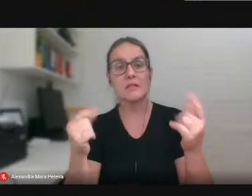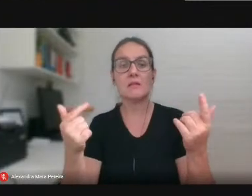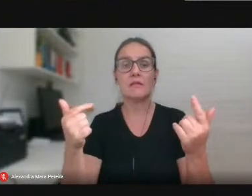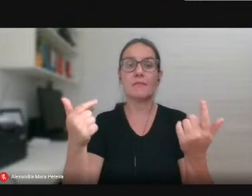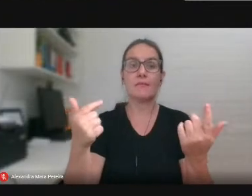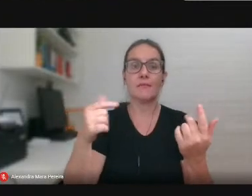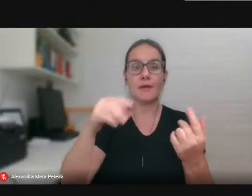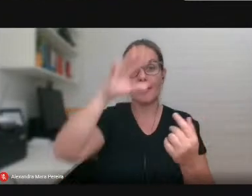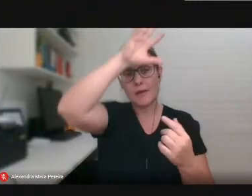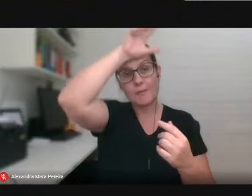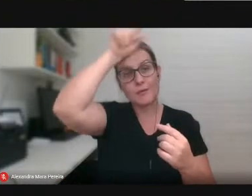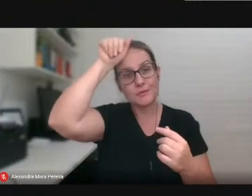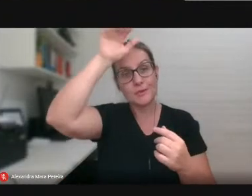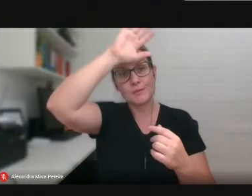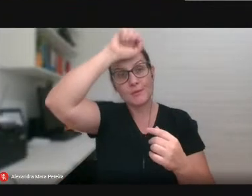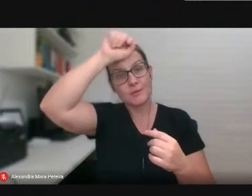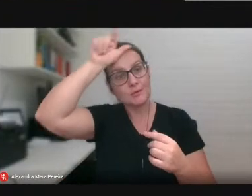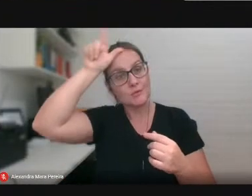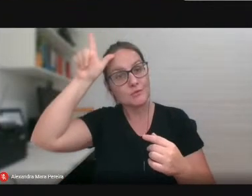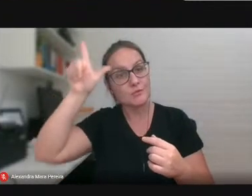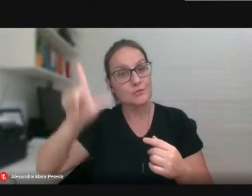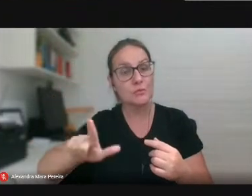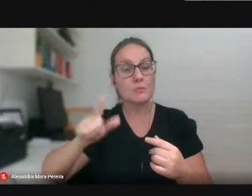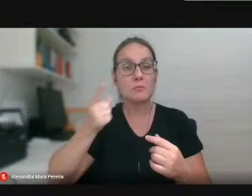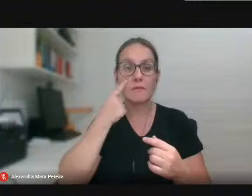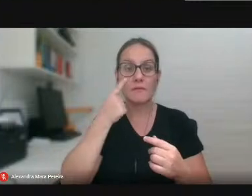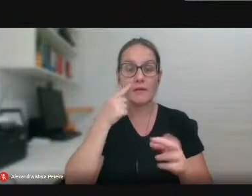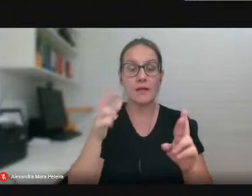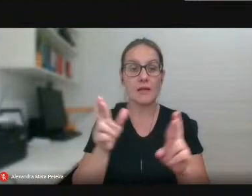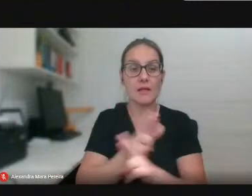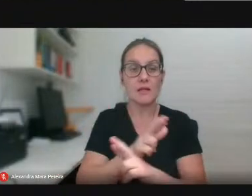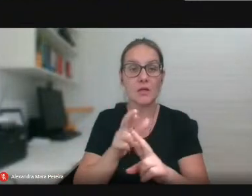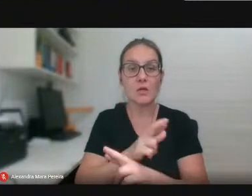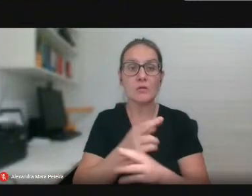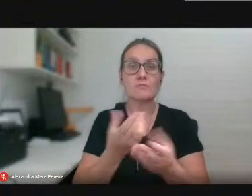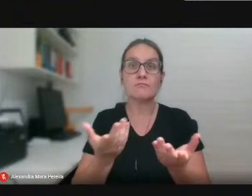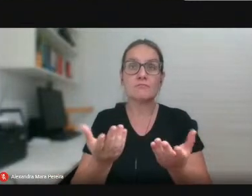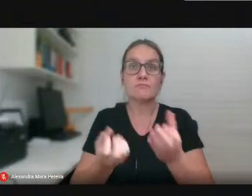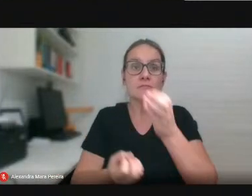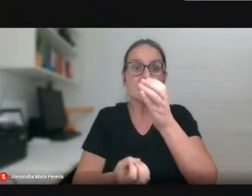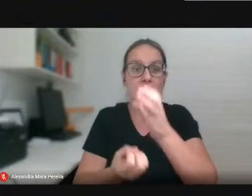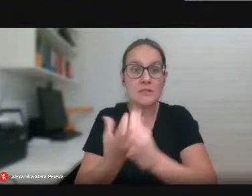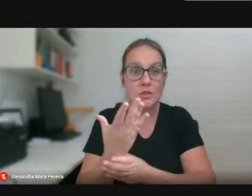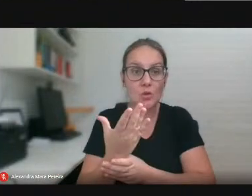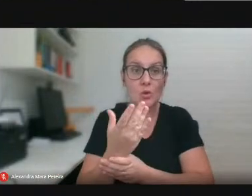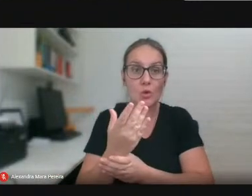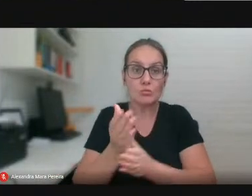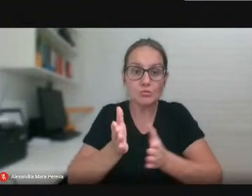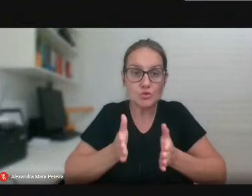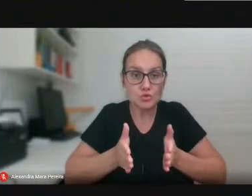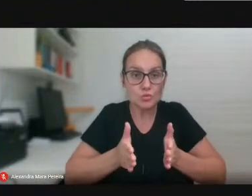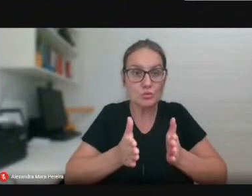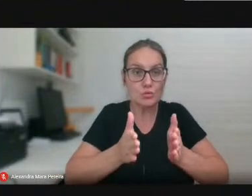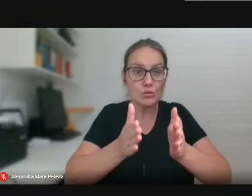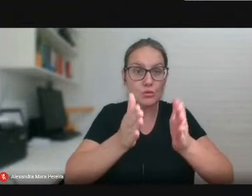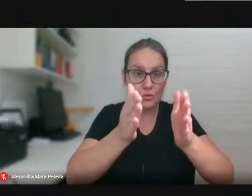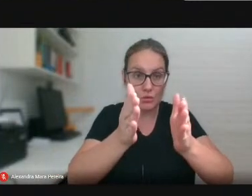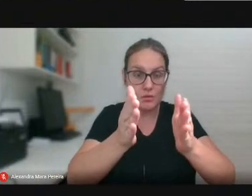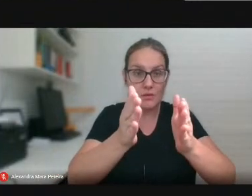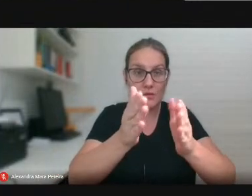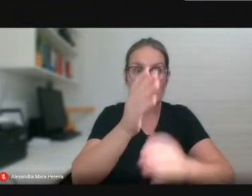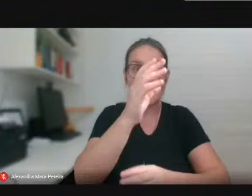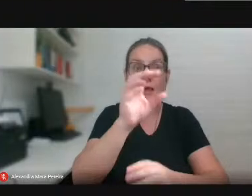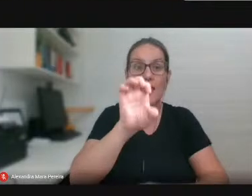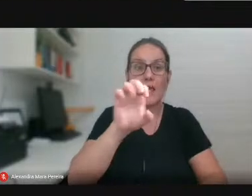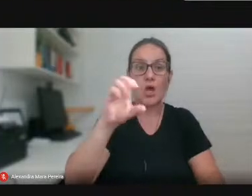Mato Grosso do Sul, trabalhando em relação, por exemplo, à constituição e implantação de corredores ecológicos em terras indígenas,